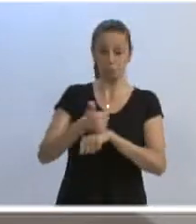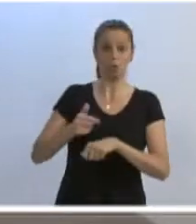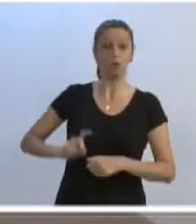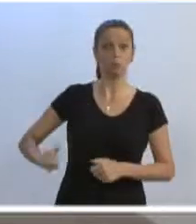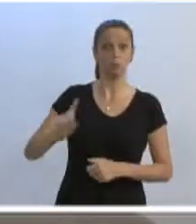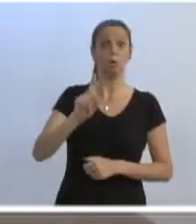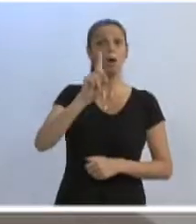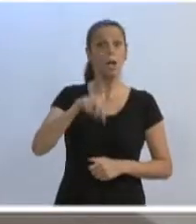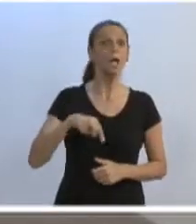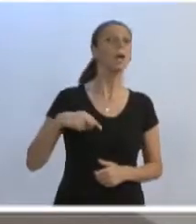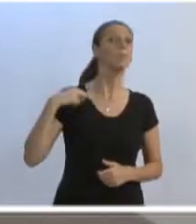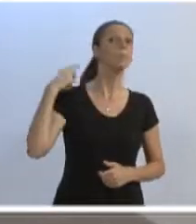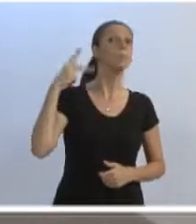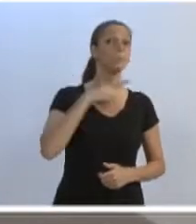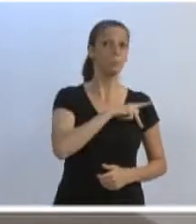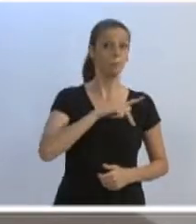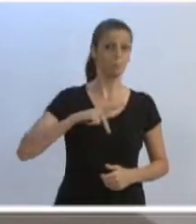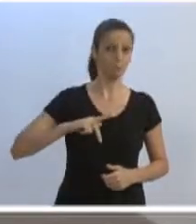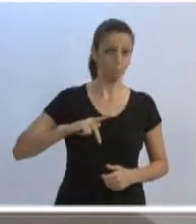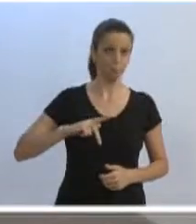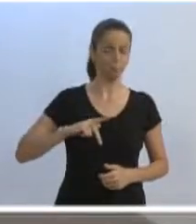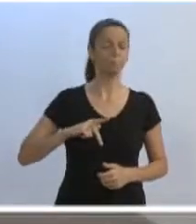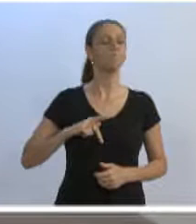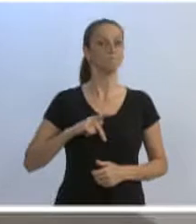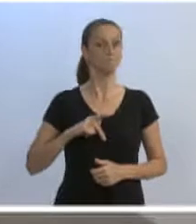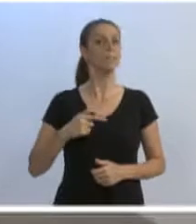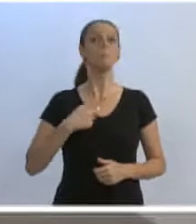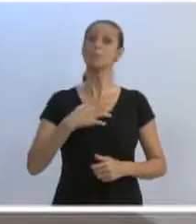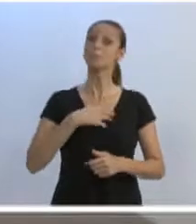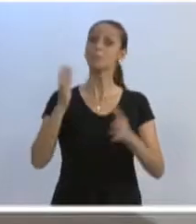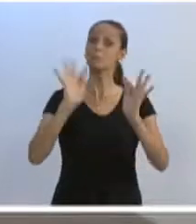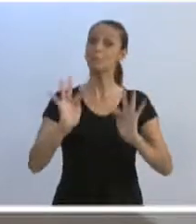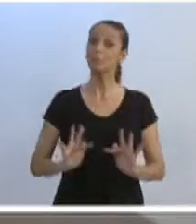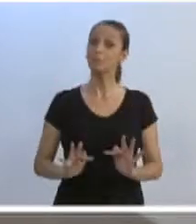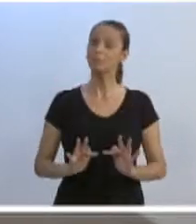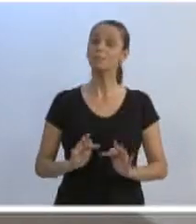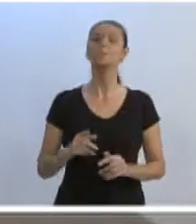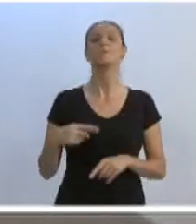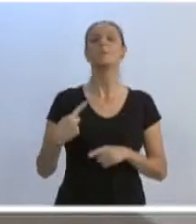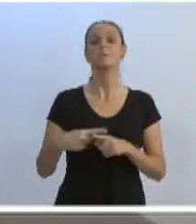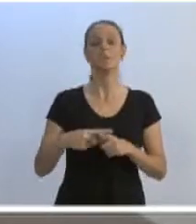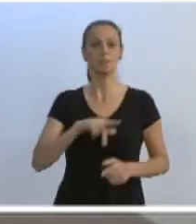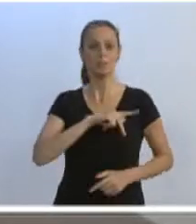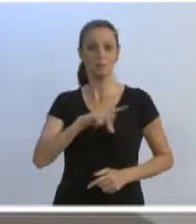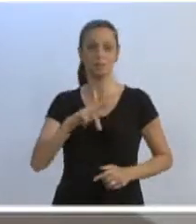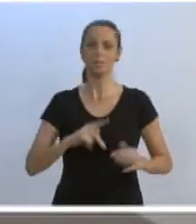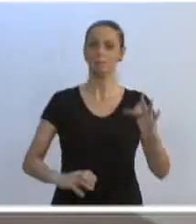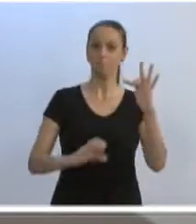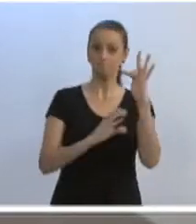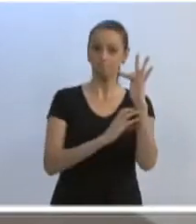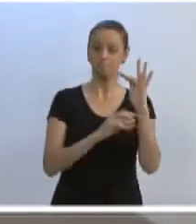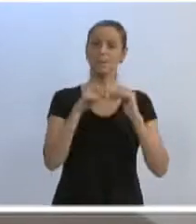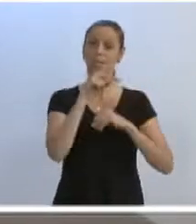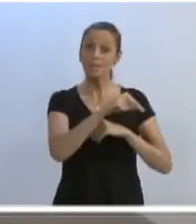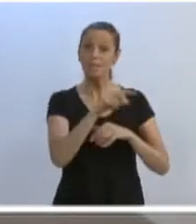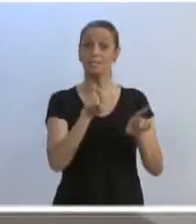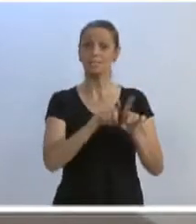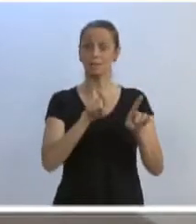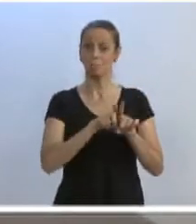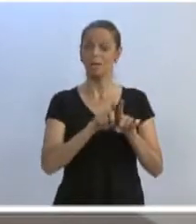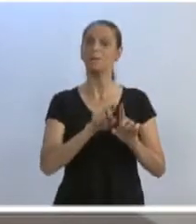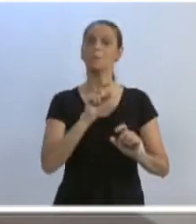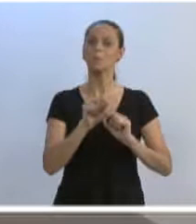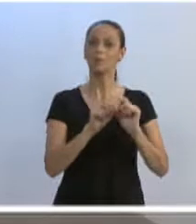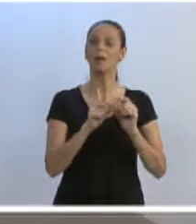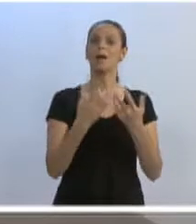pública. E fiquei muito feliz de saber que o município, e aqui faço destaque especial, o presidente da Fundação Cultural, Rodrigo Ramos, está fazendo essa inclusão, na verdade, em